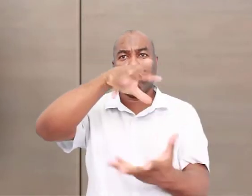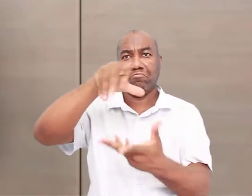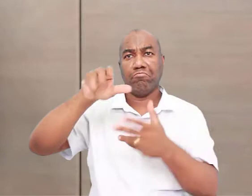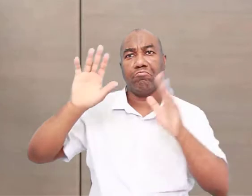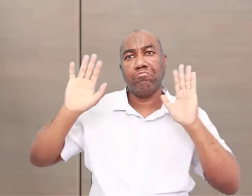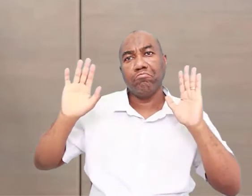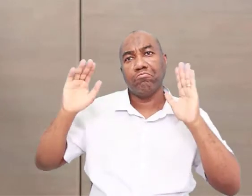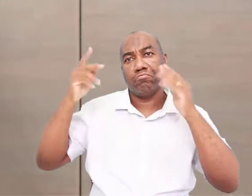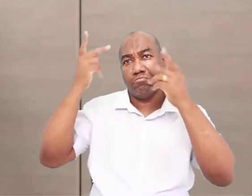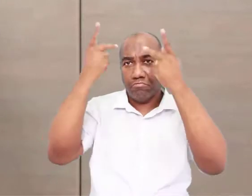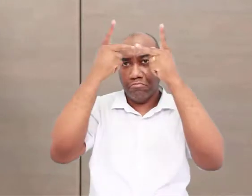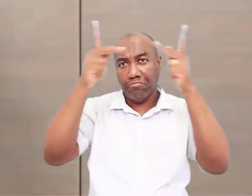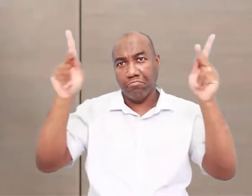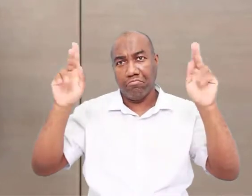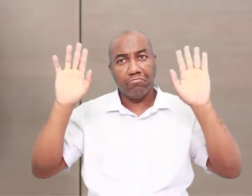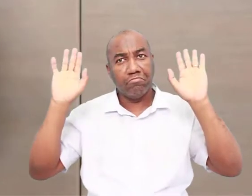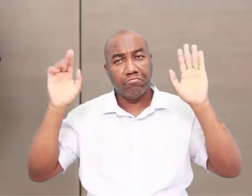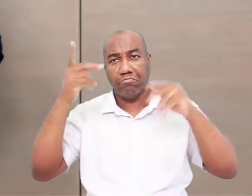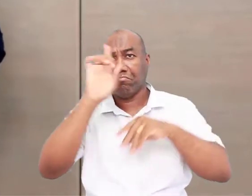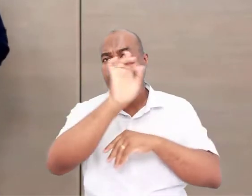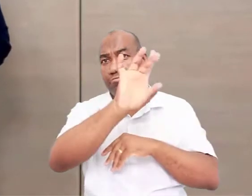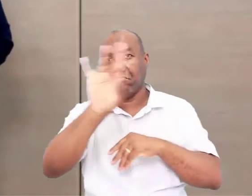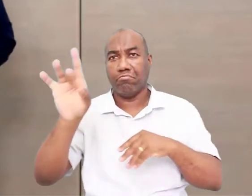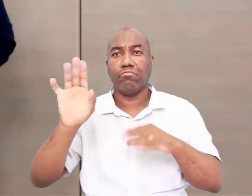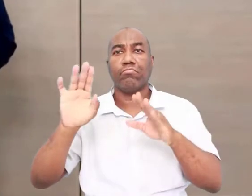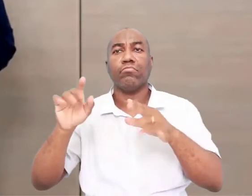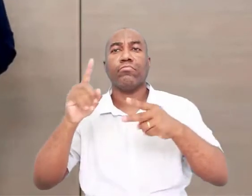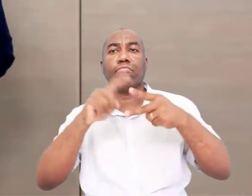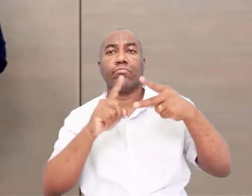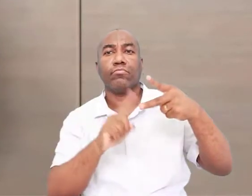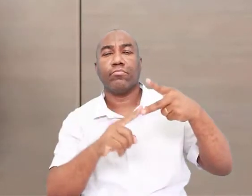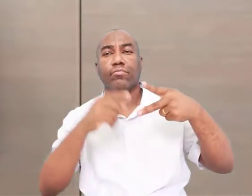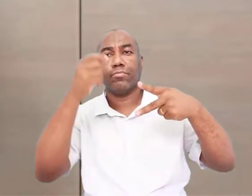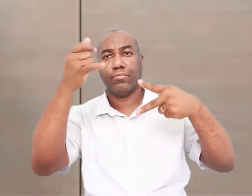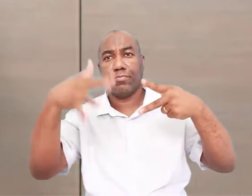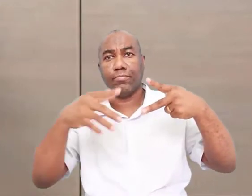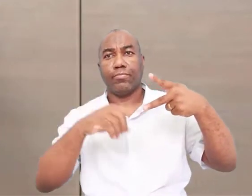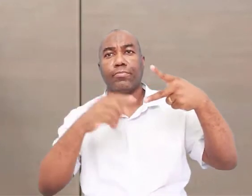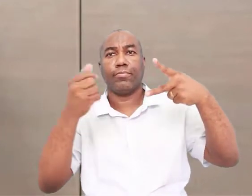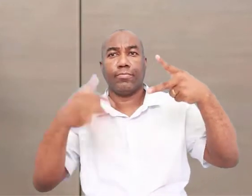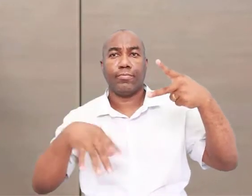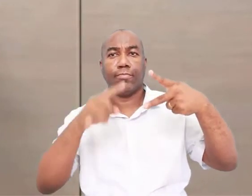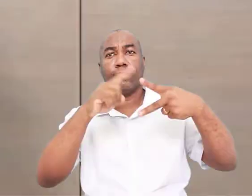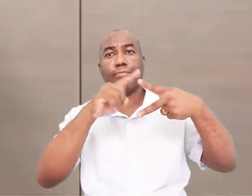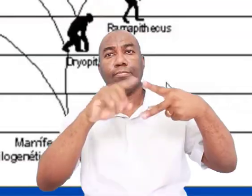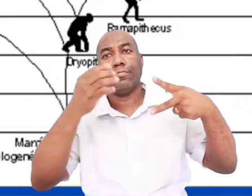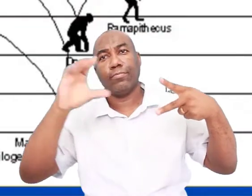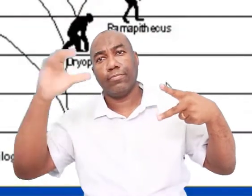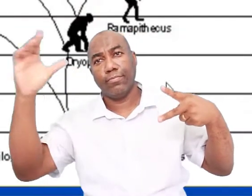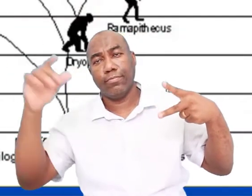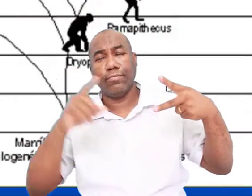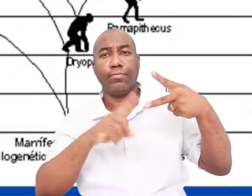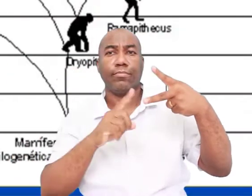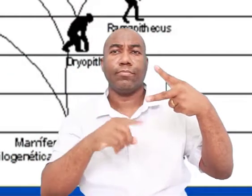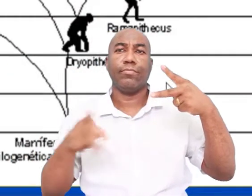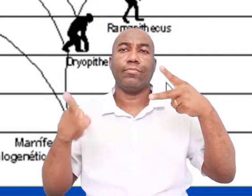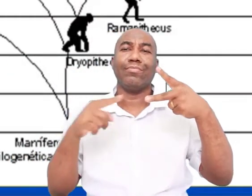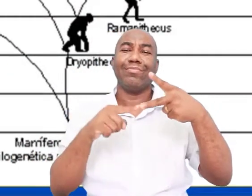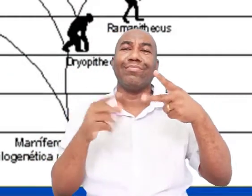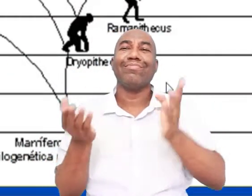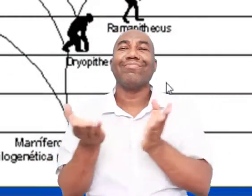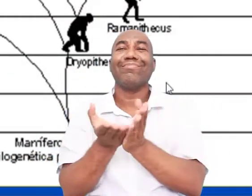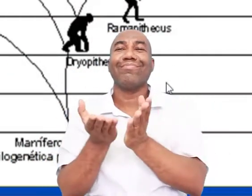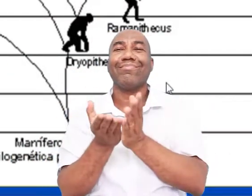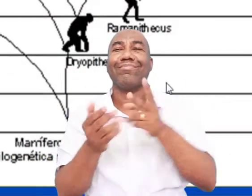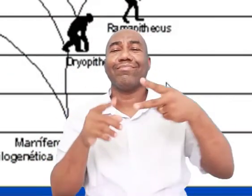Então é só para mostrar para vocês que a origem do homem tem duas explicações. Tem uma explicação religiosa, que a gente chama de criacionismo, e tem